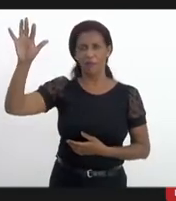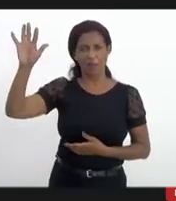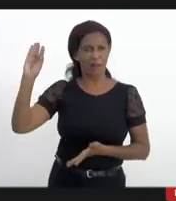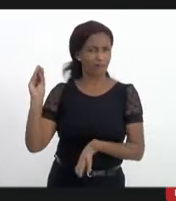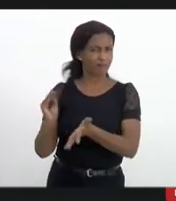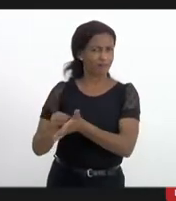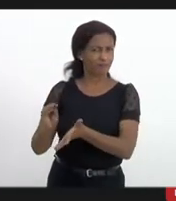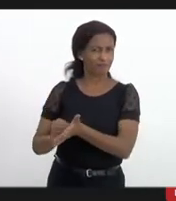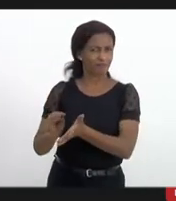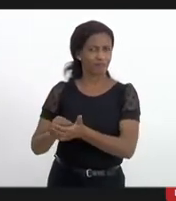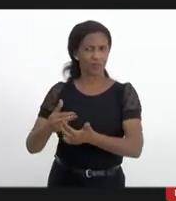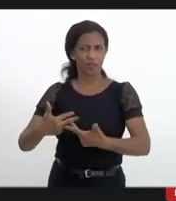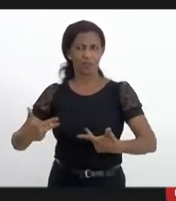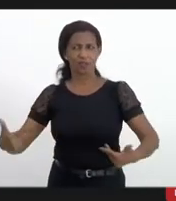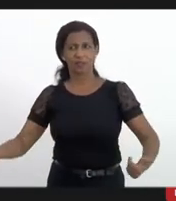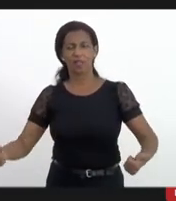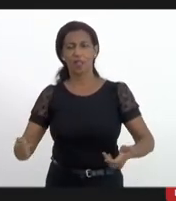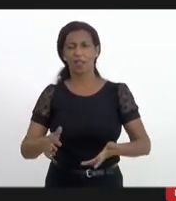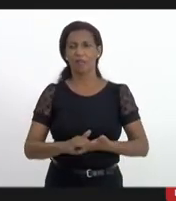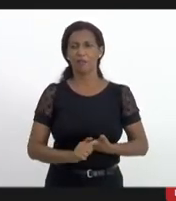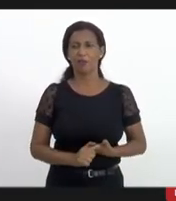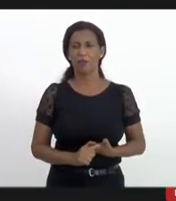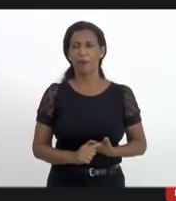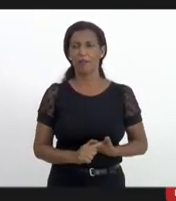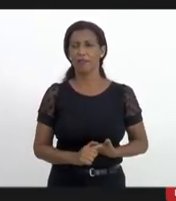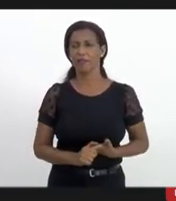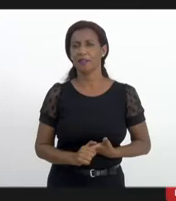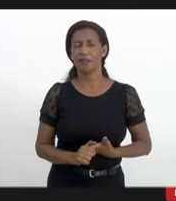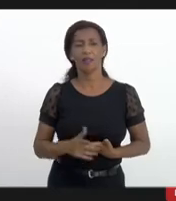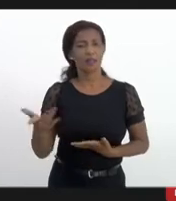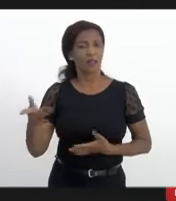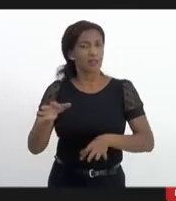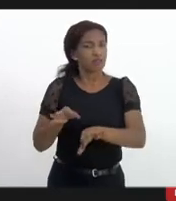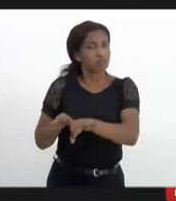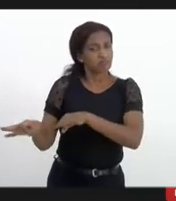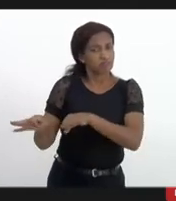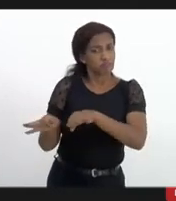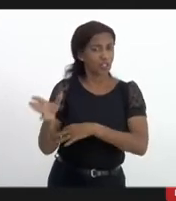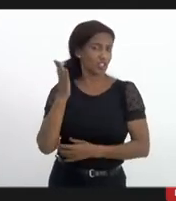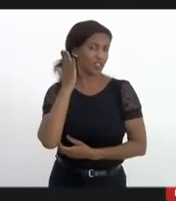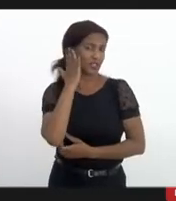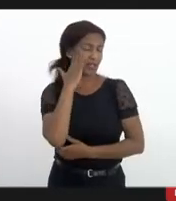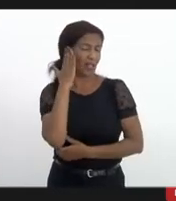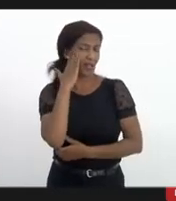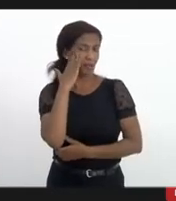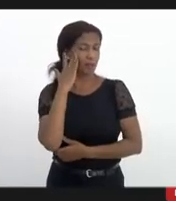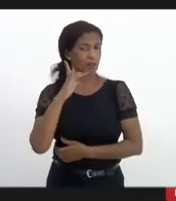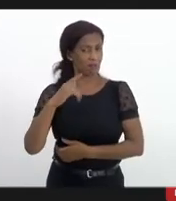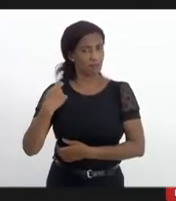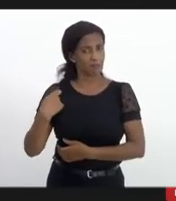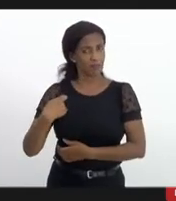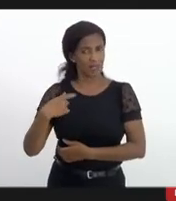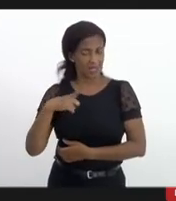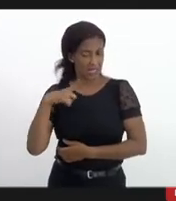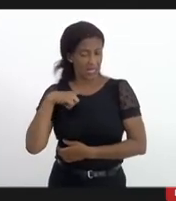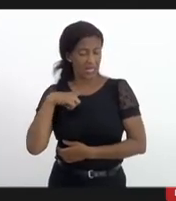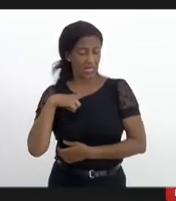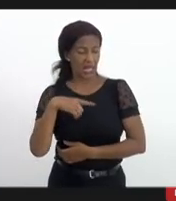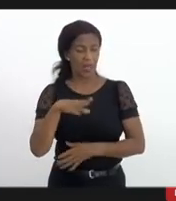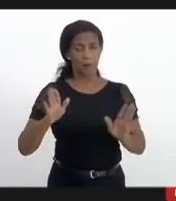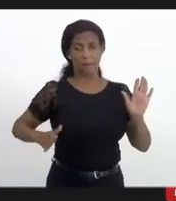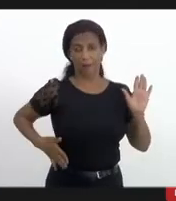é o seguinte essas incursões né porque a gente sabe que tem o marginal